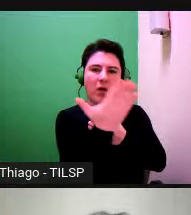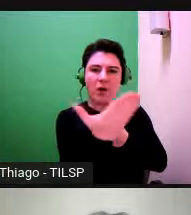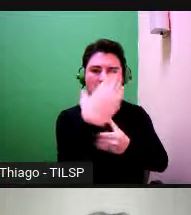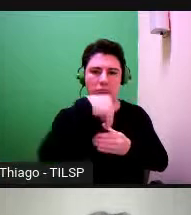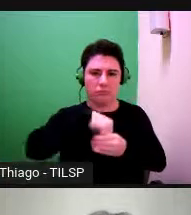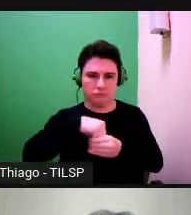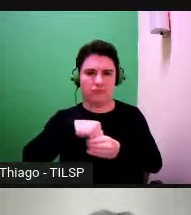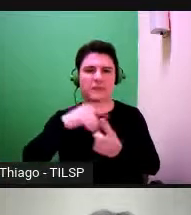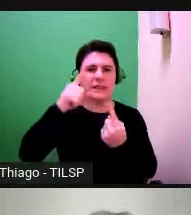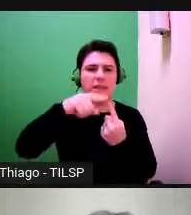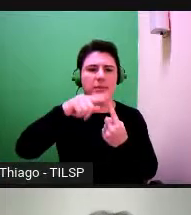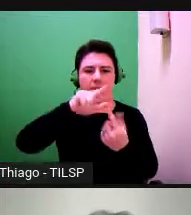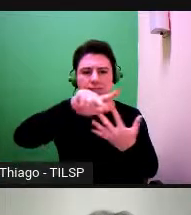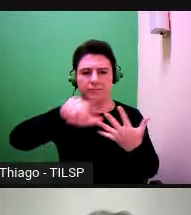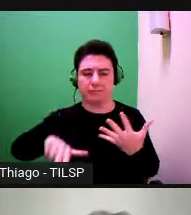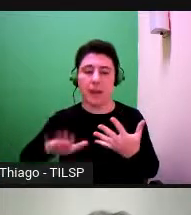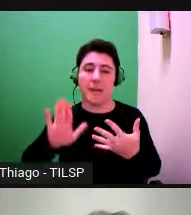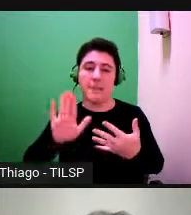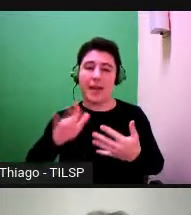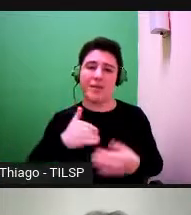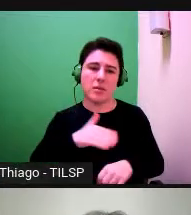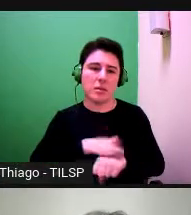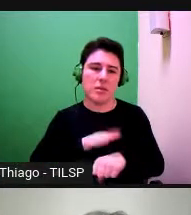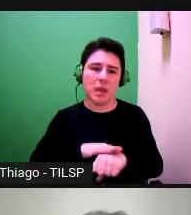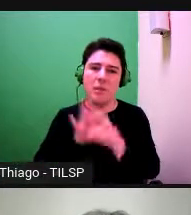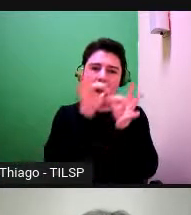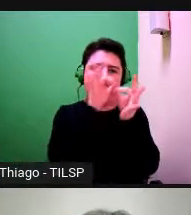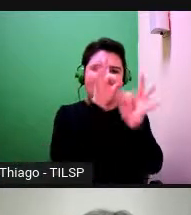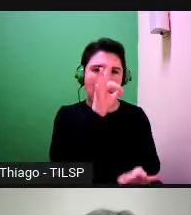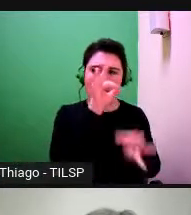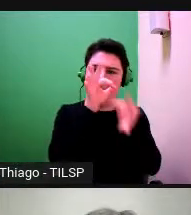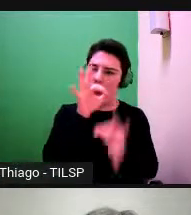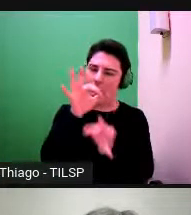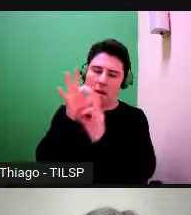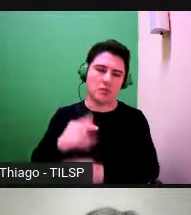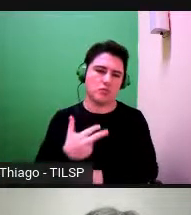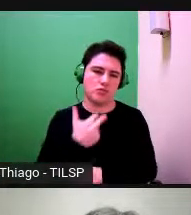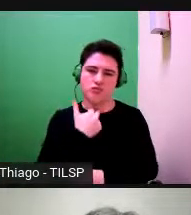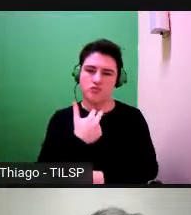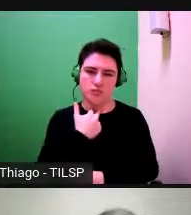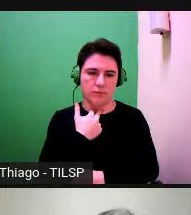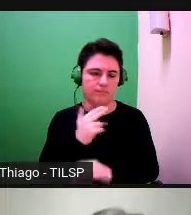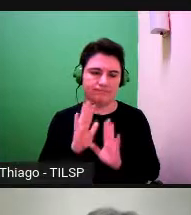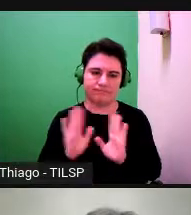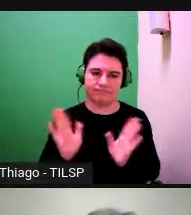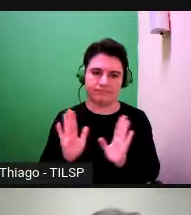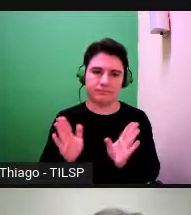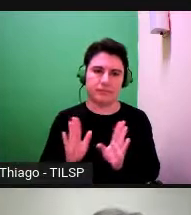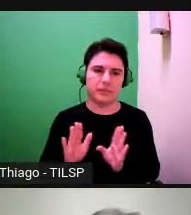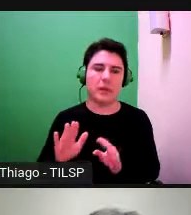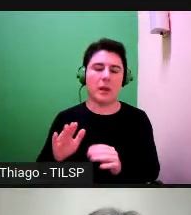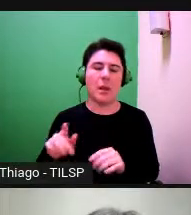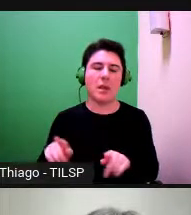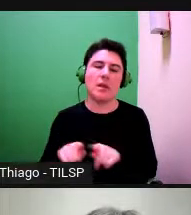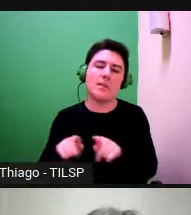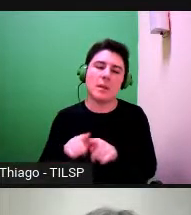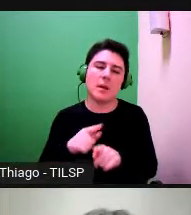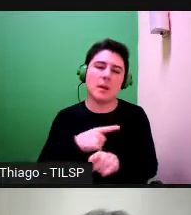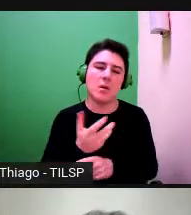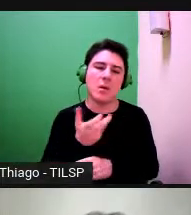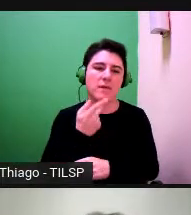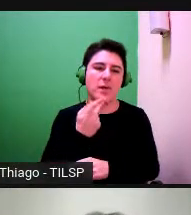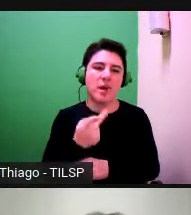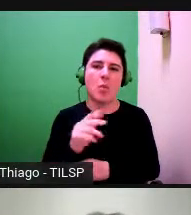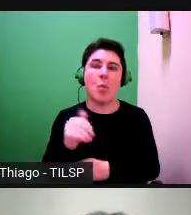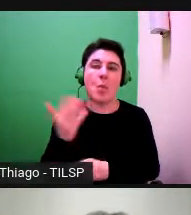Não terei tempo neste contexto de desenvolver todos os aspectos, retomo à frente os tipos discursivos e retomo à frente também a questão da atividade da